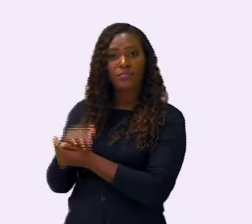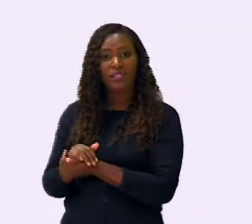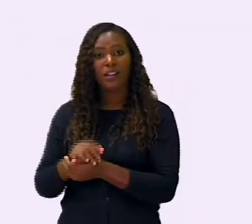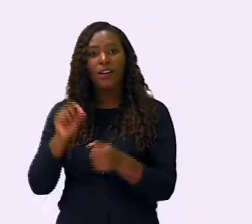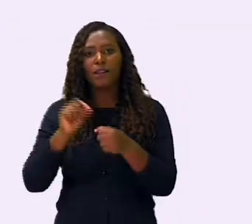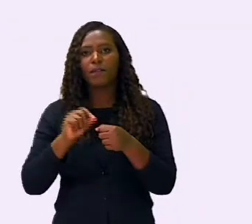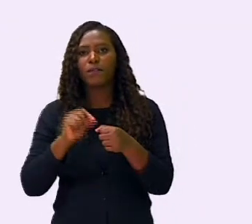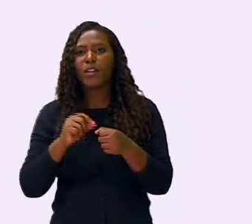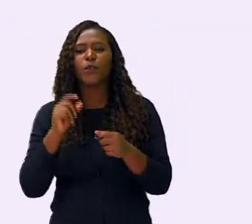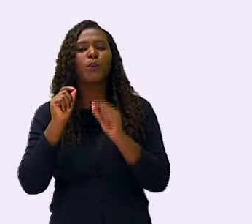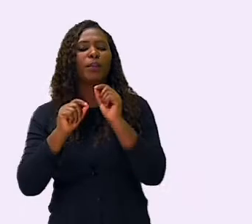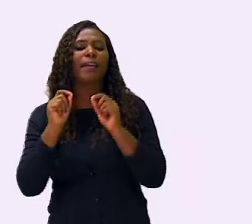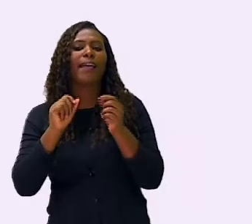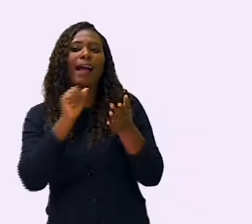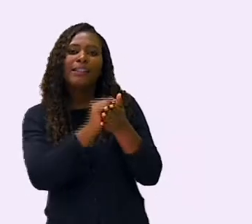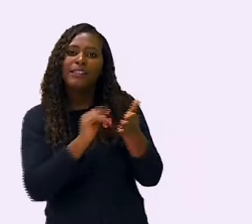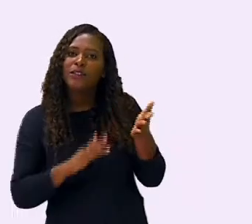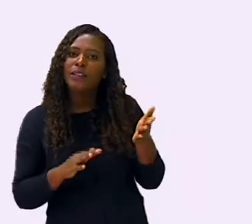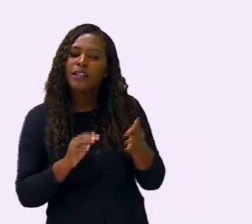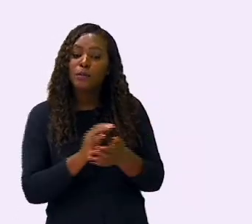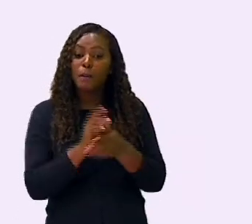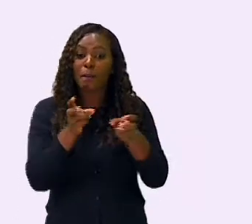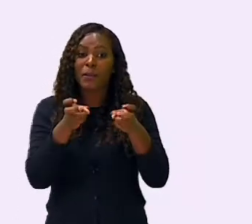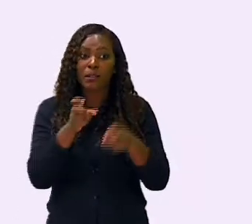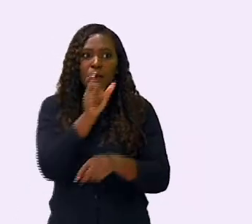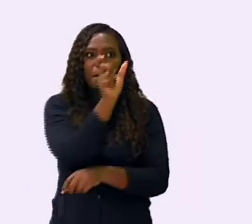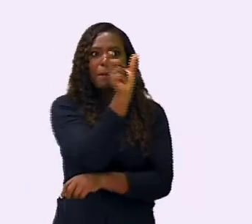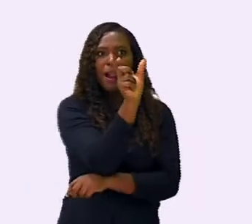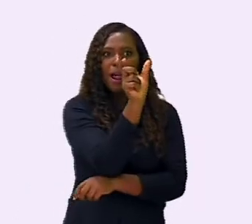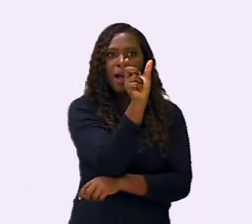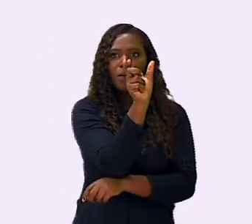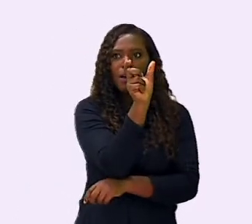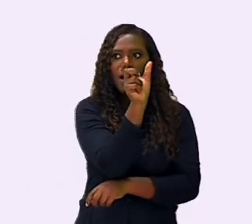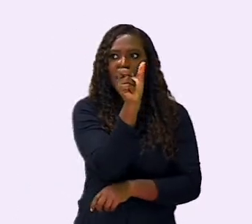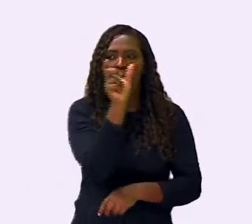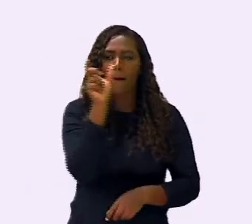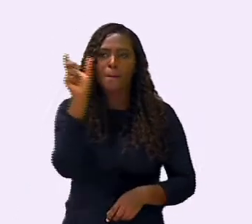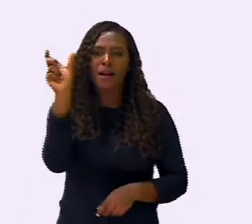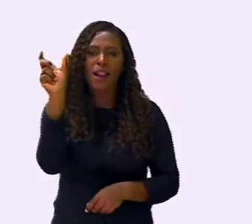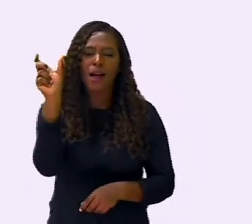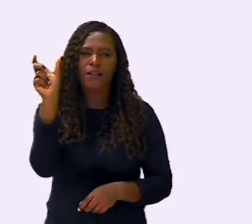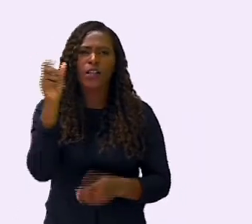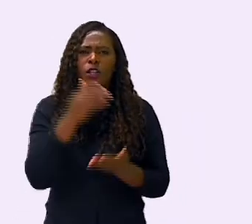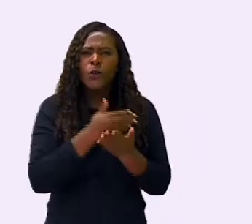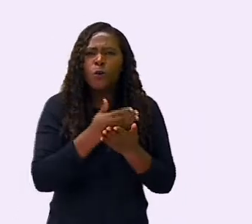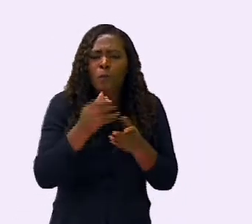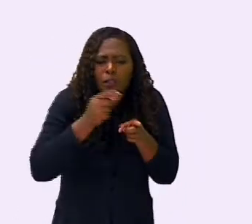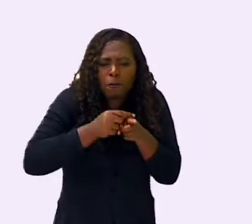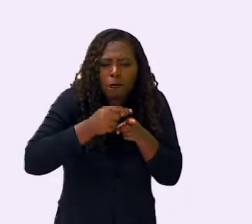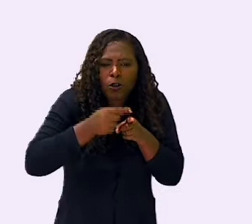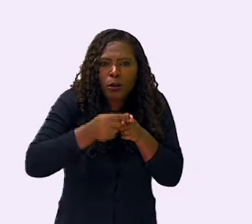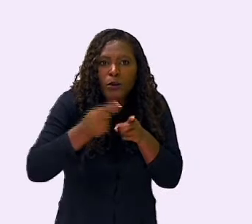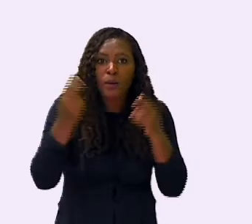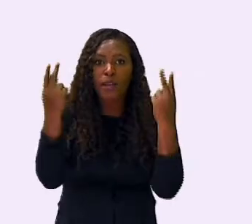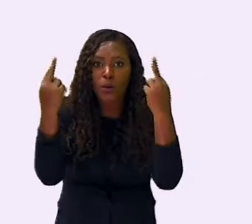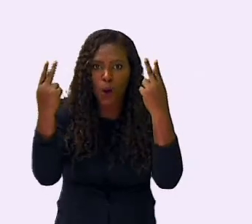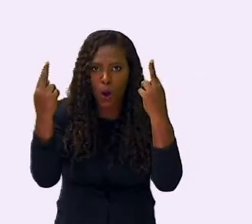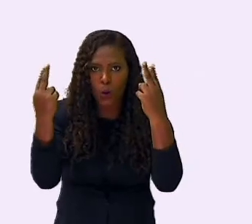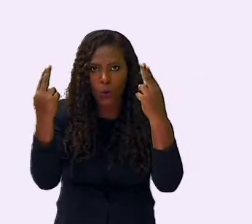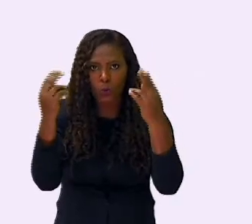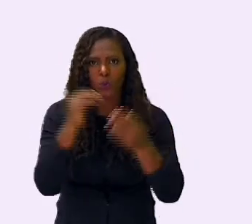palavras que começam com o mesmo fonema. Por exemplo, o som do C, C de casa, de